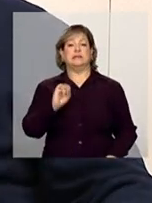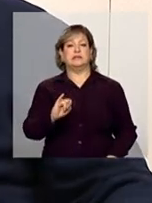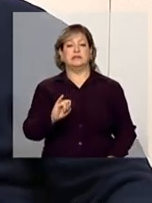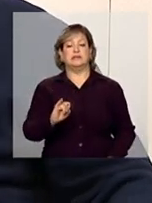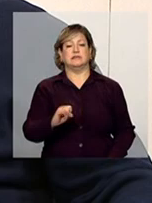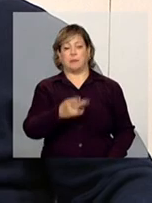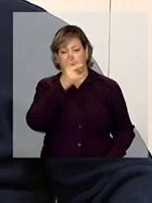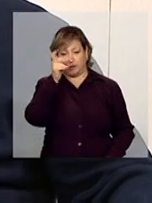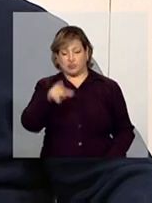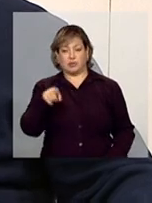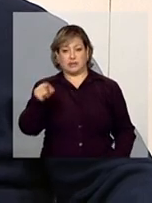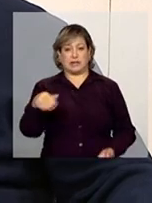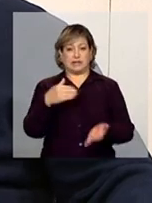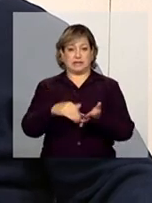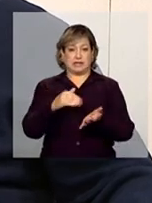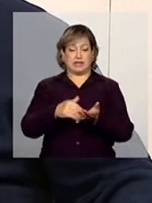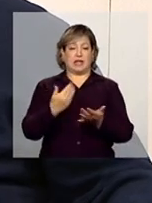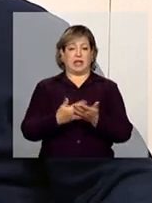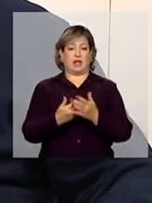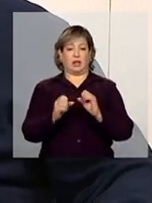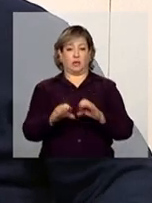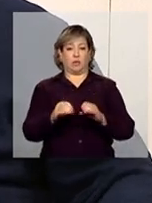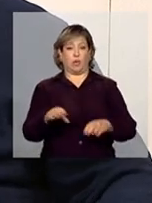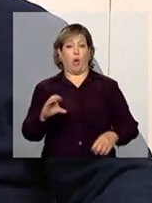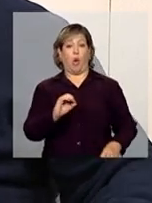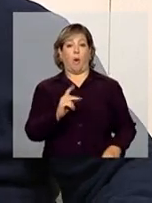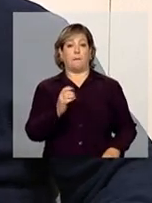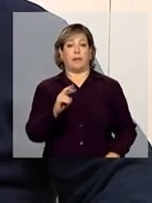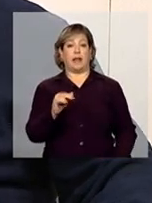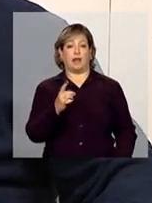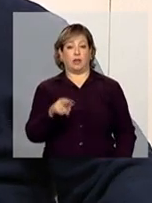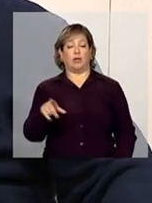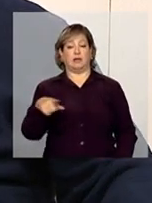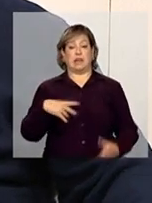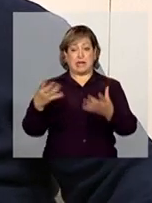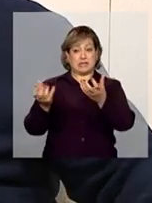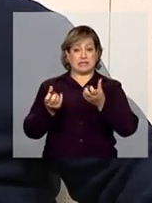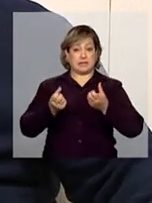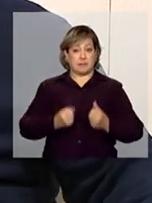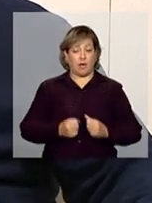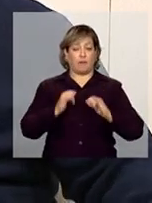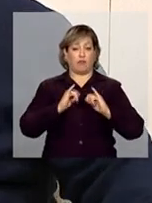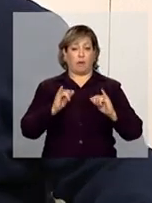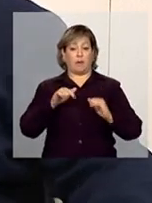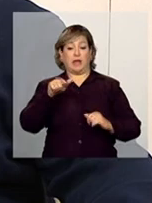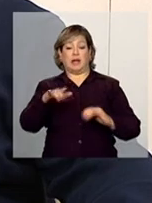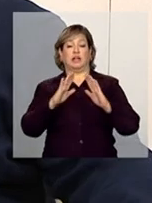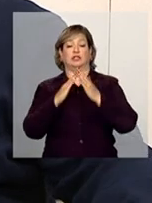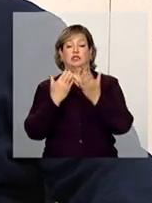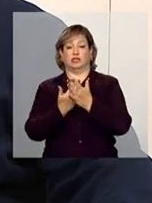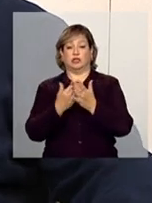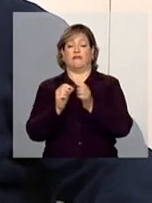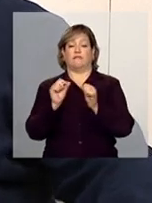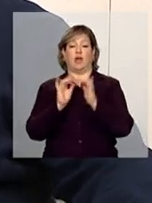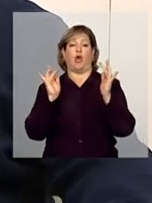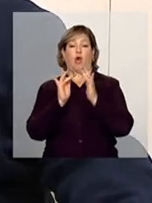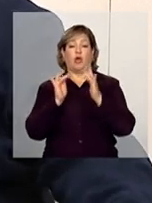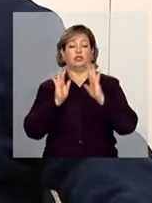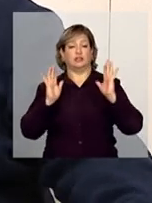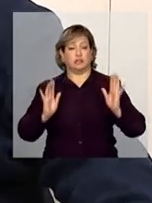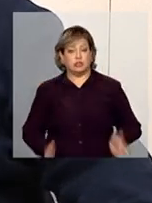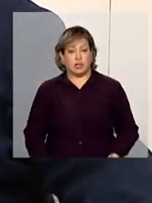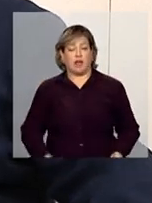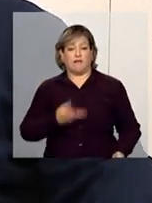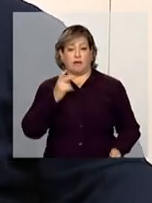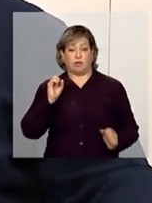lá na Secretaria de Educação, recebeu a informação e a escola fizer o contato, dizendo, olha, aqui,